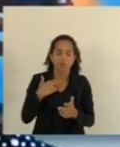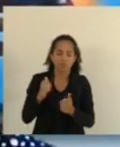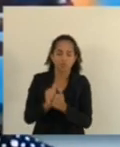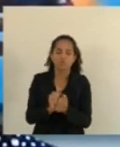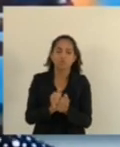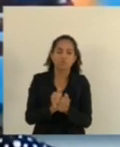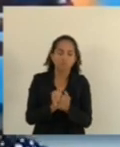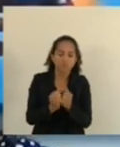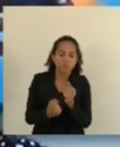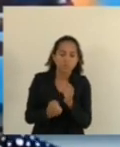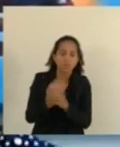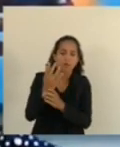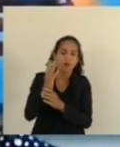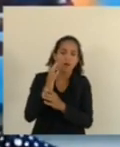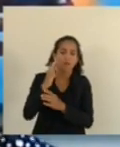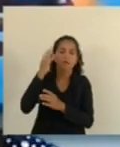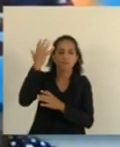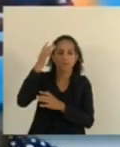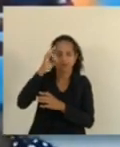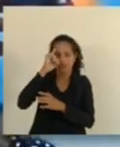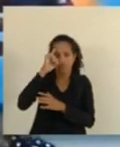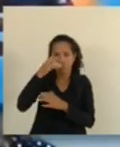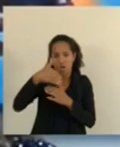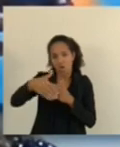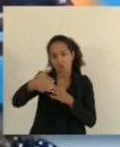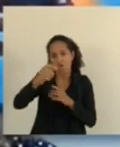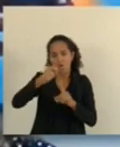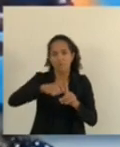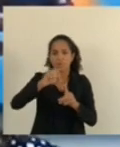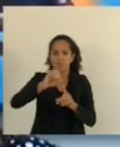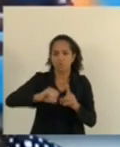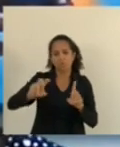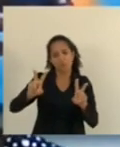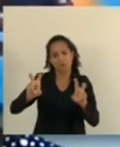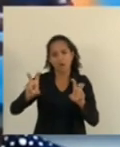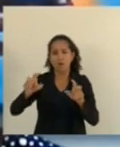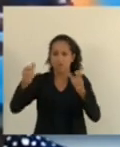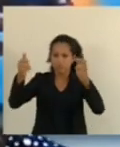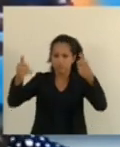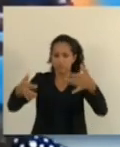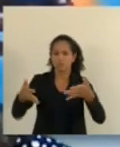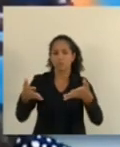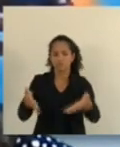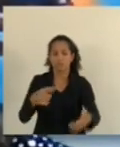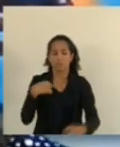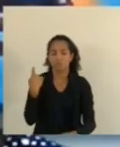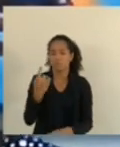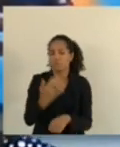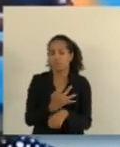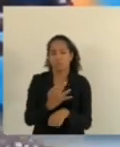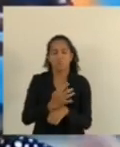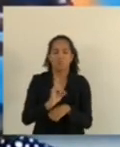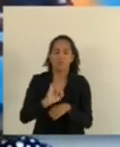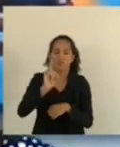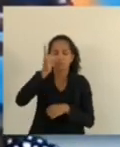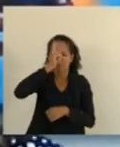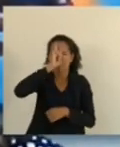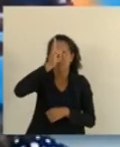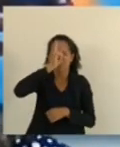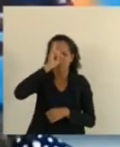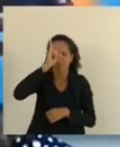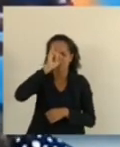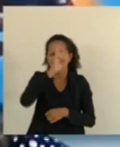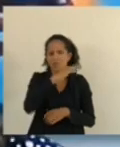fazer uma reunião dia 5, agora de outubro, para tratar desse assunto. Porque a gente já não aguenta mais. todo dia é